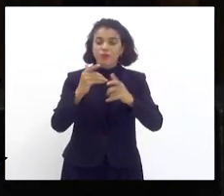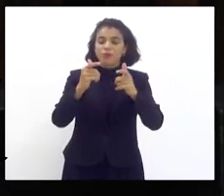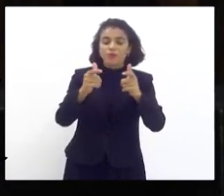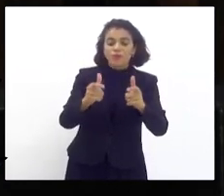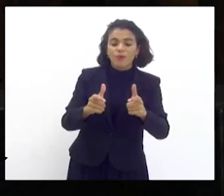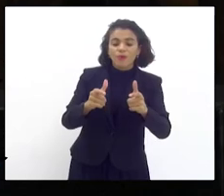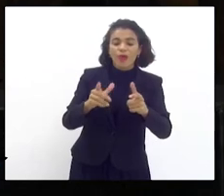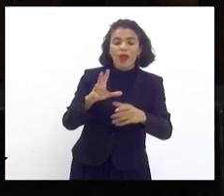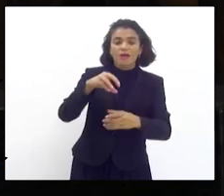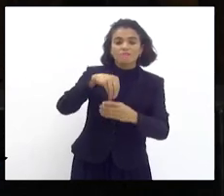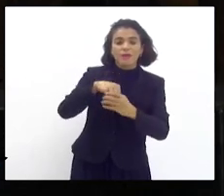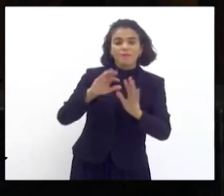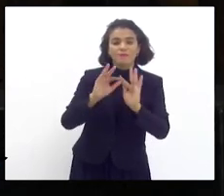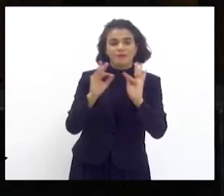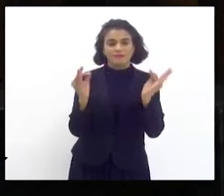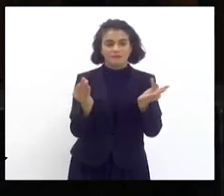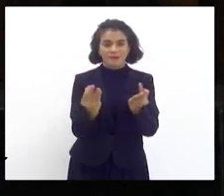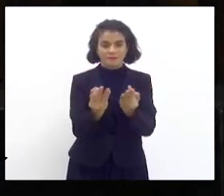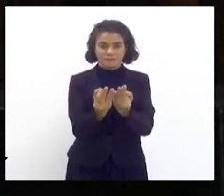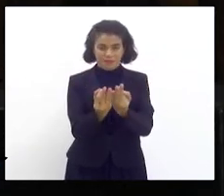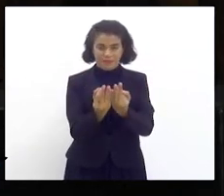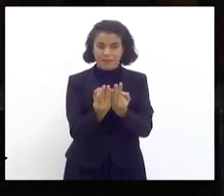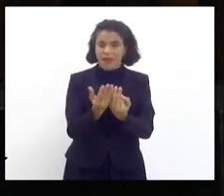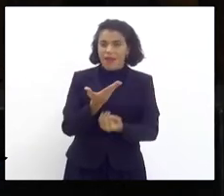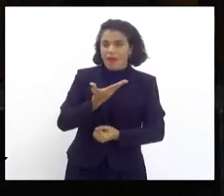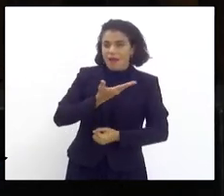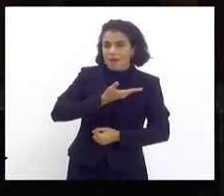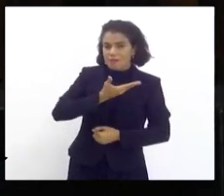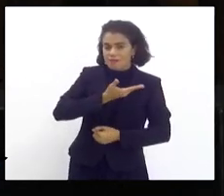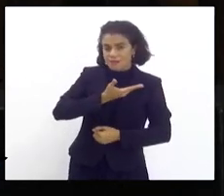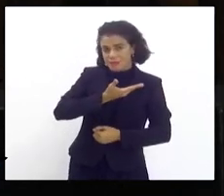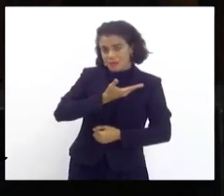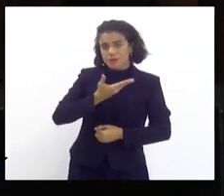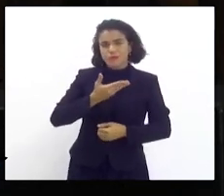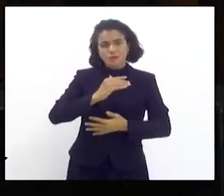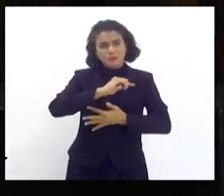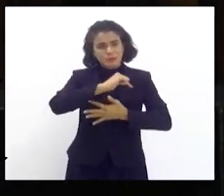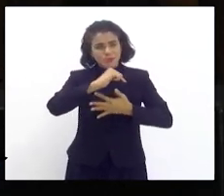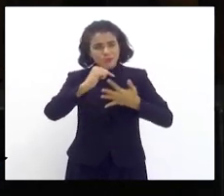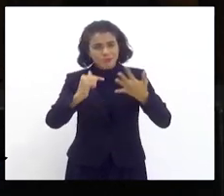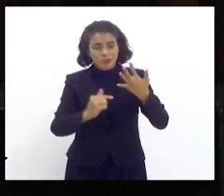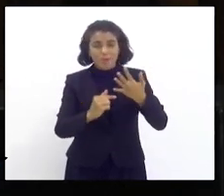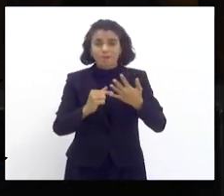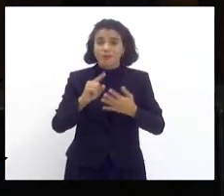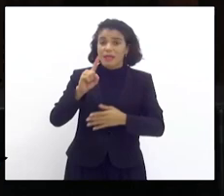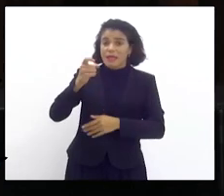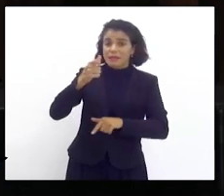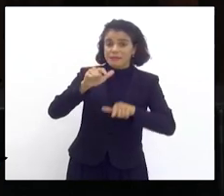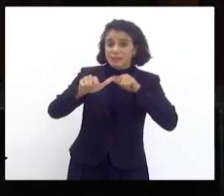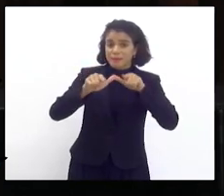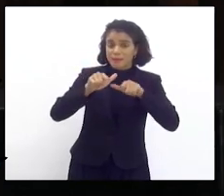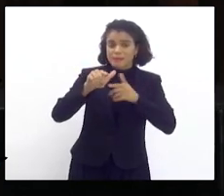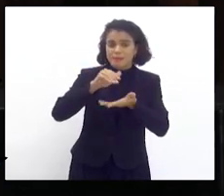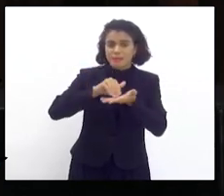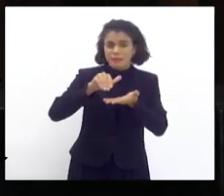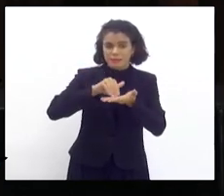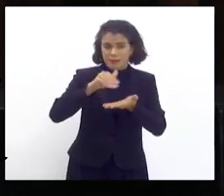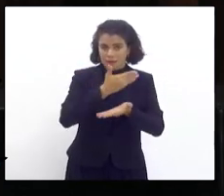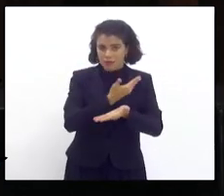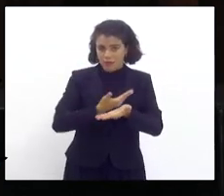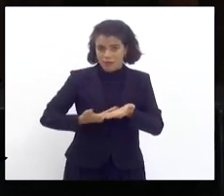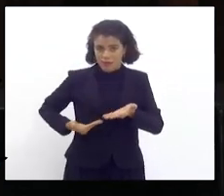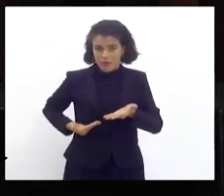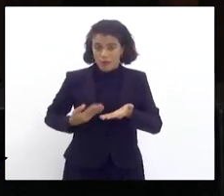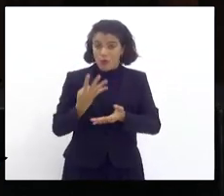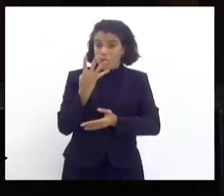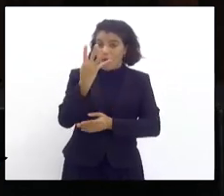minha família, onde eu tenho amigos, aonde eu trabalhei como secretário de governo nos últimos